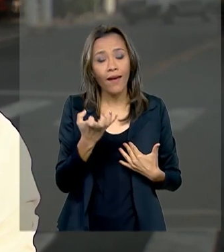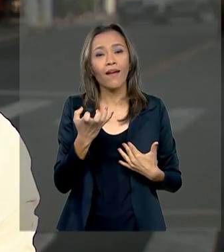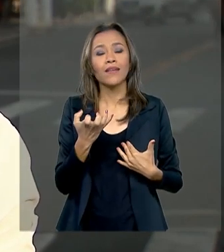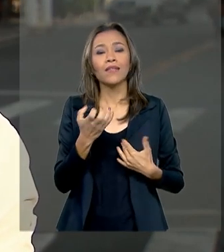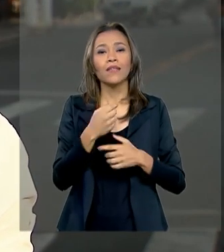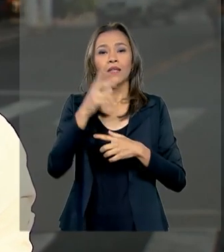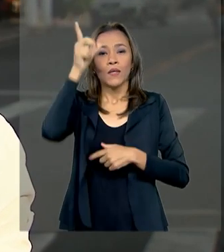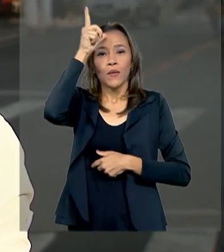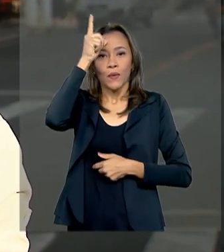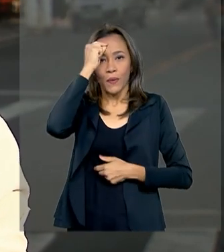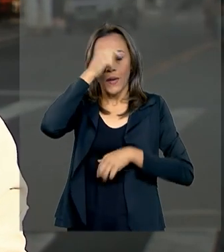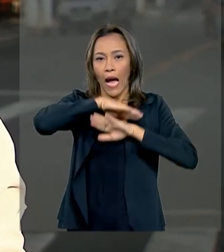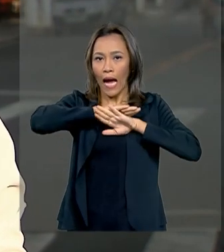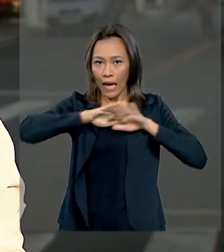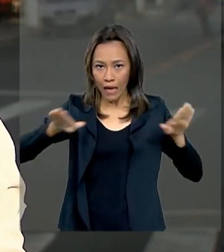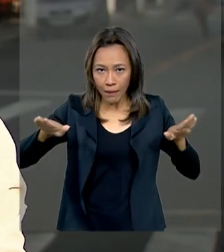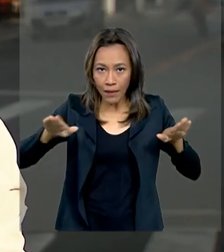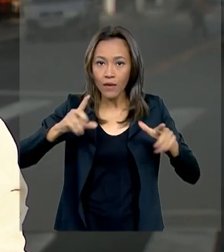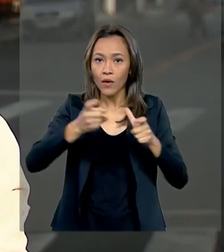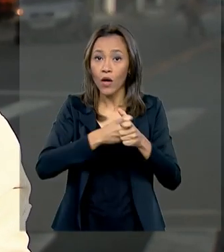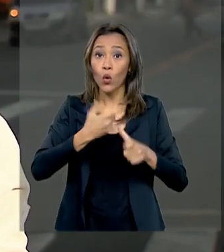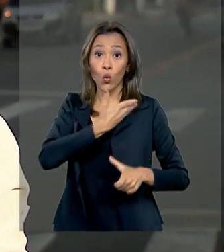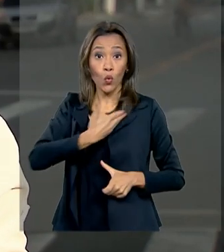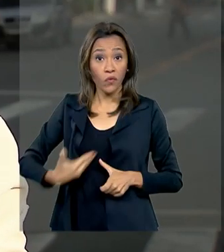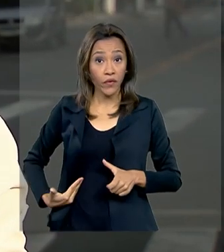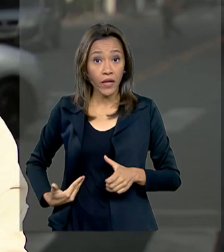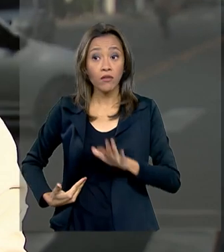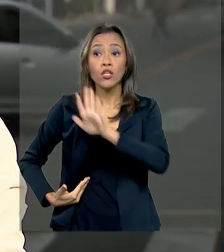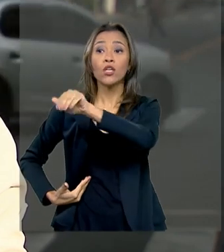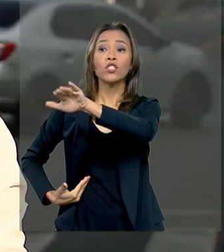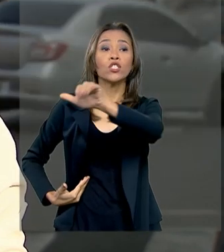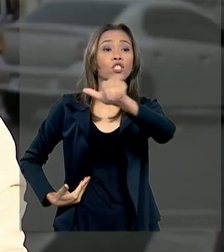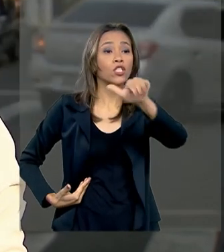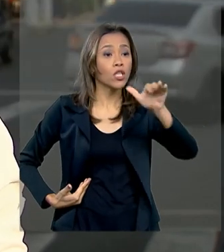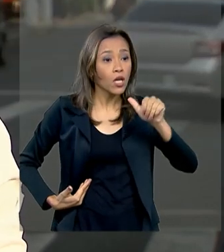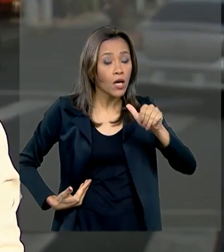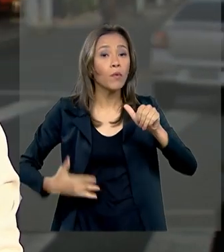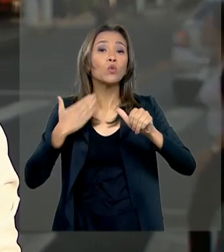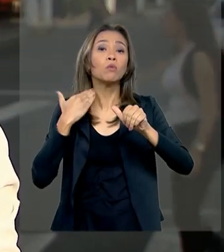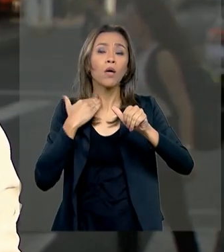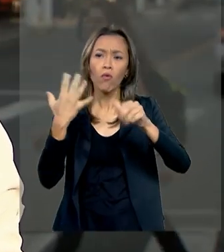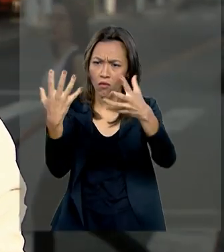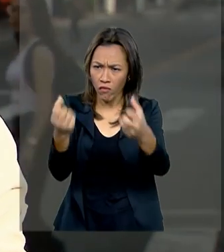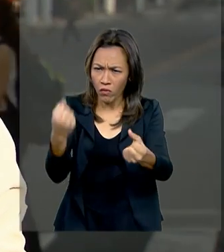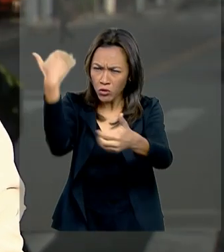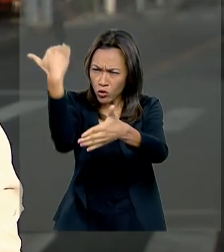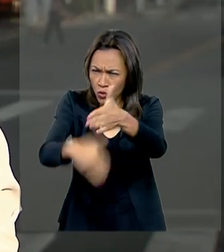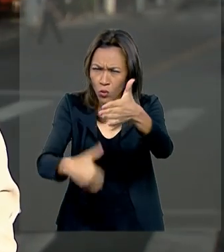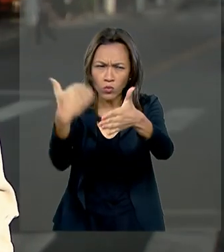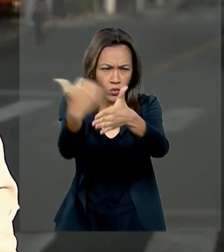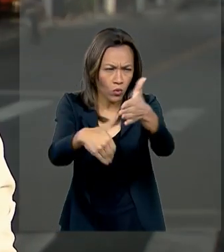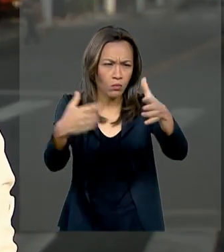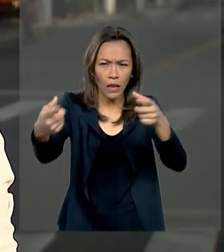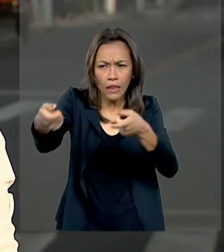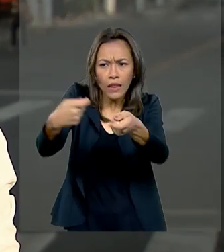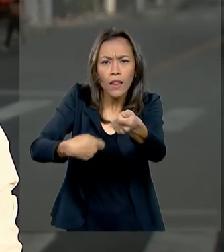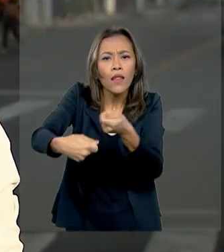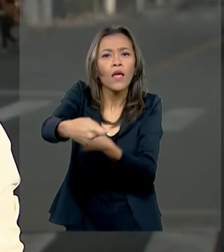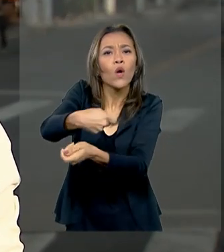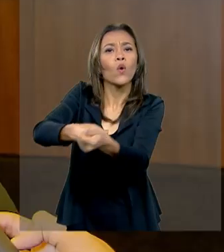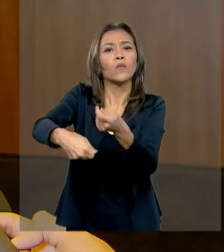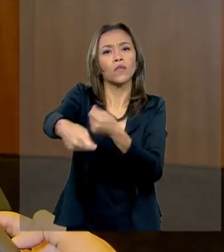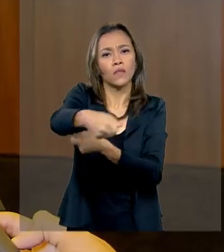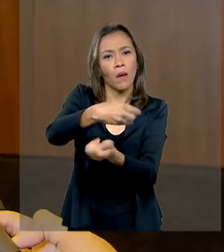o governo organiza um mutirão com os bancos que oferecem descontos de até 90% para renegociar as